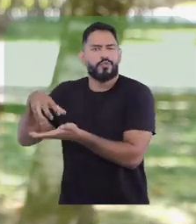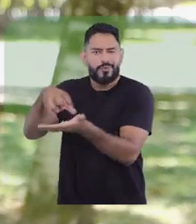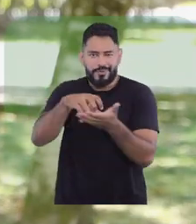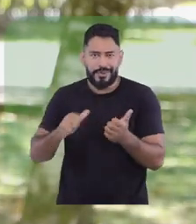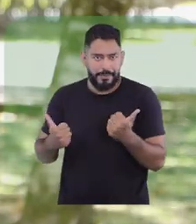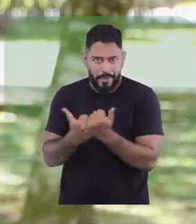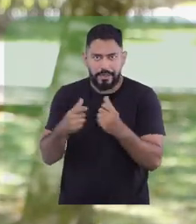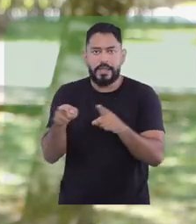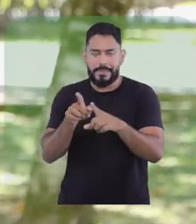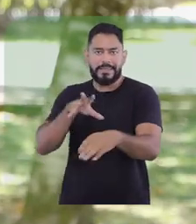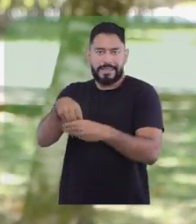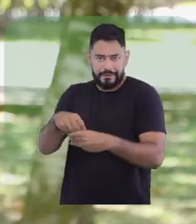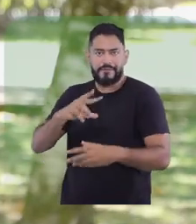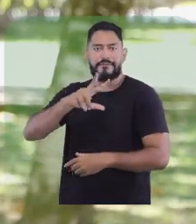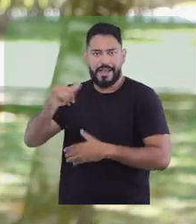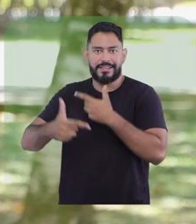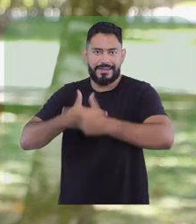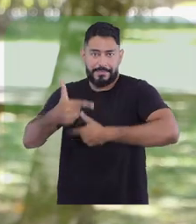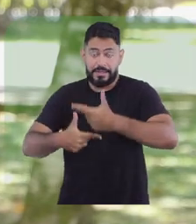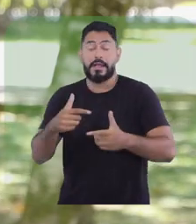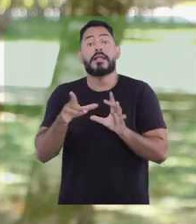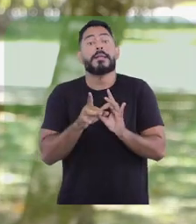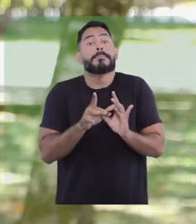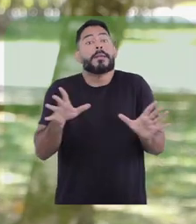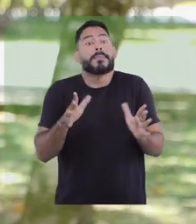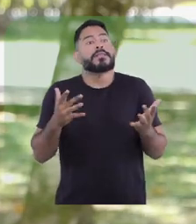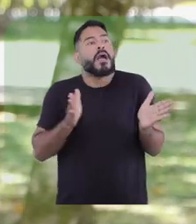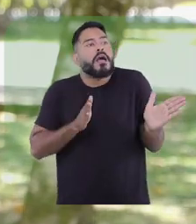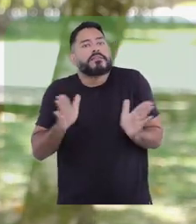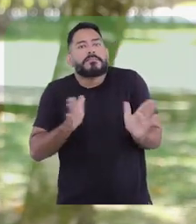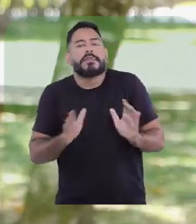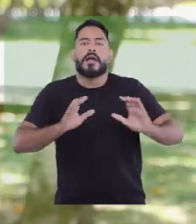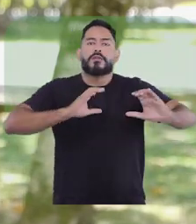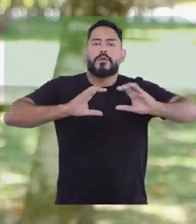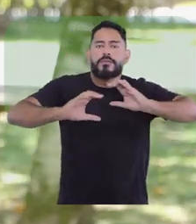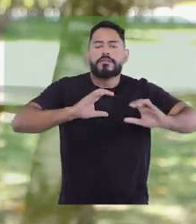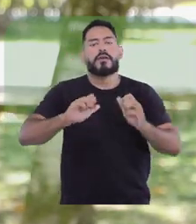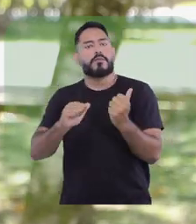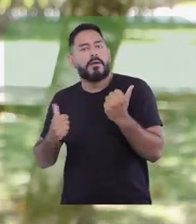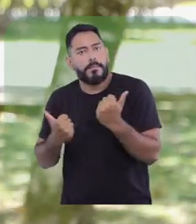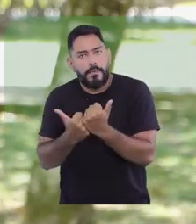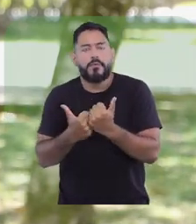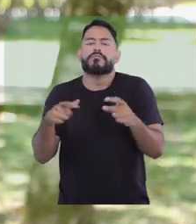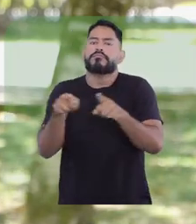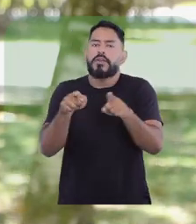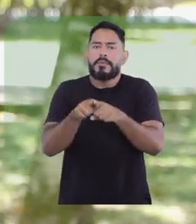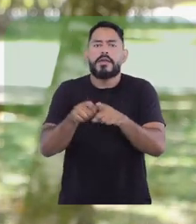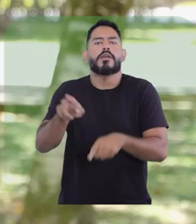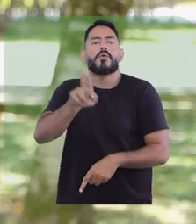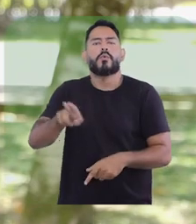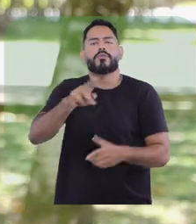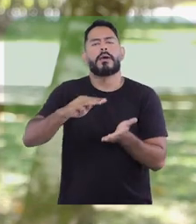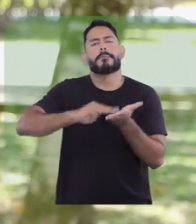instâncias equivalentes, já existentes em todos os campi, permitem a acessibilidade comunicacional, o apoio